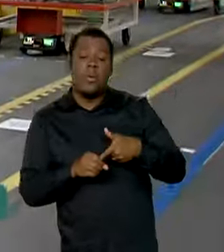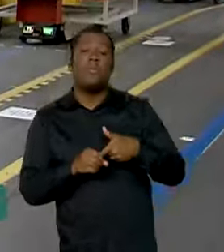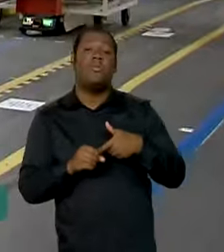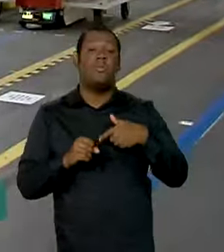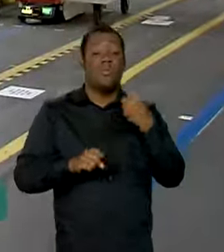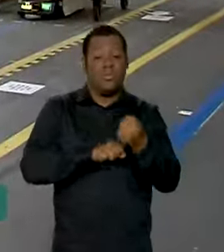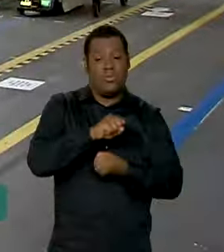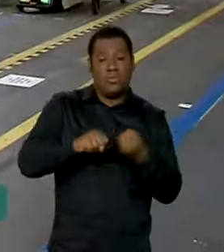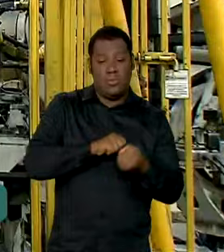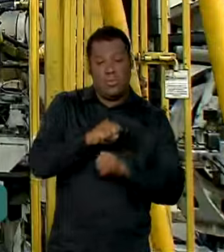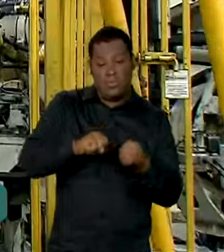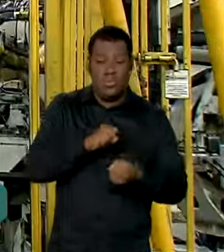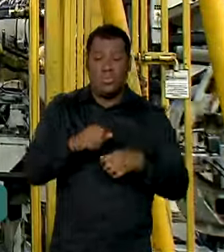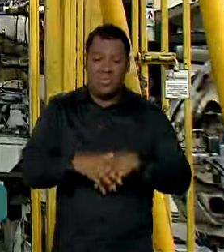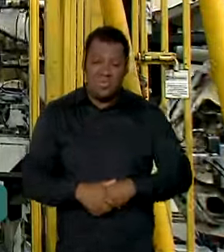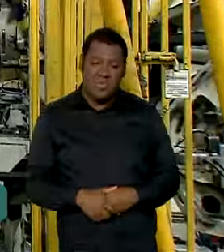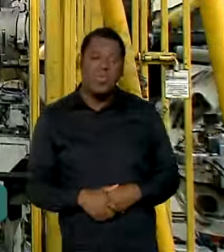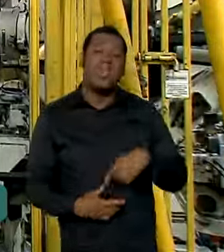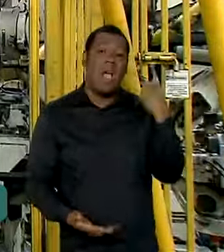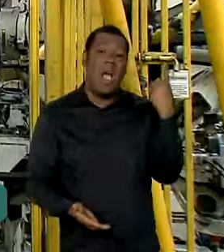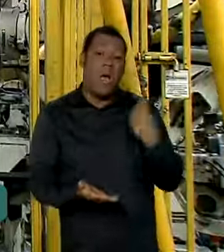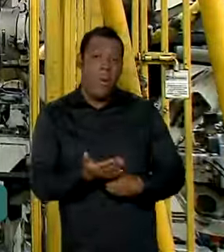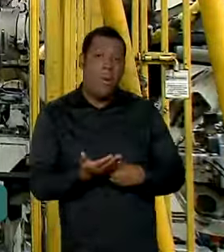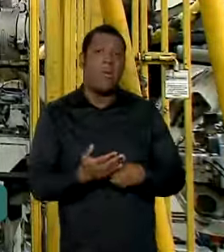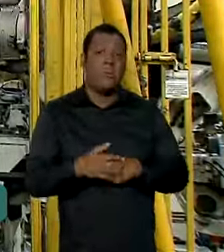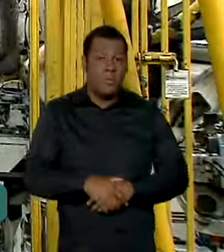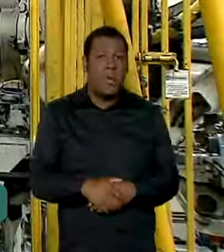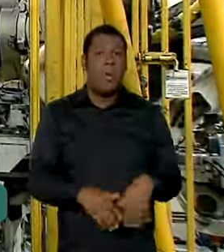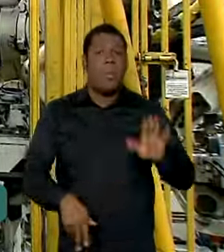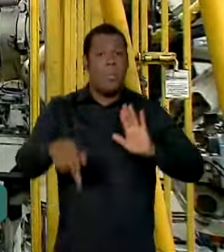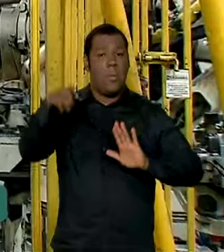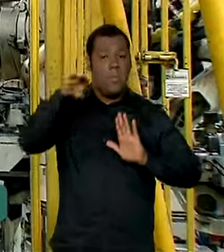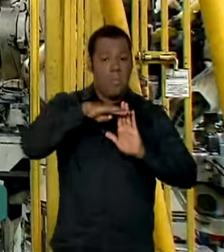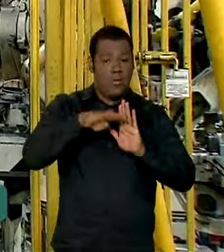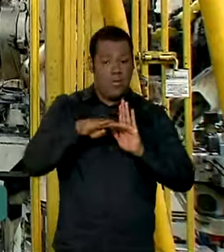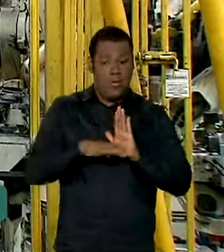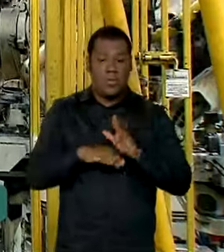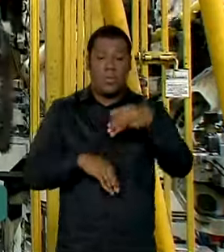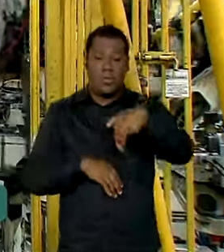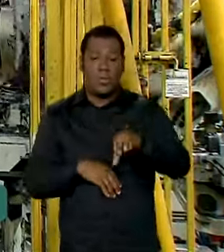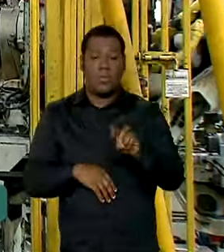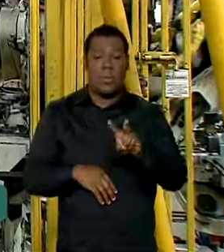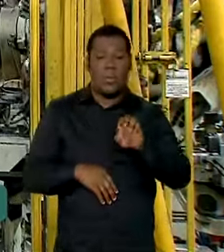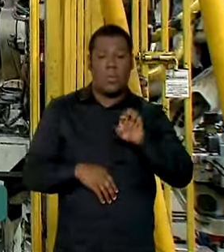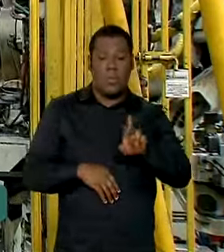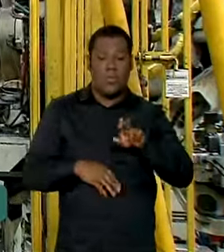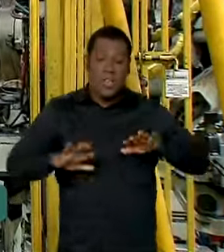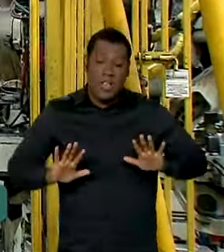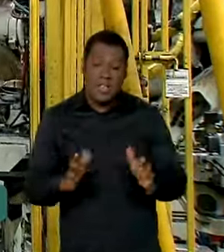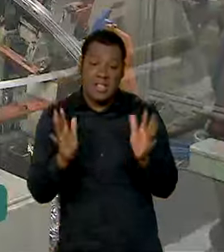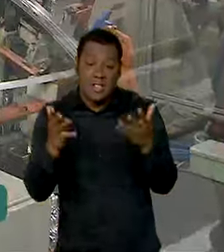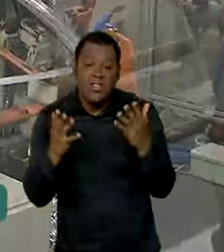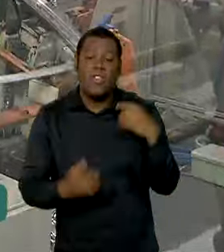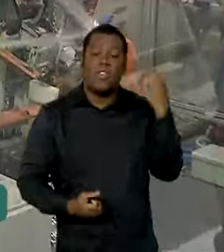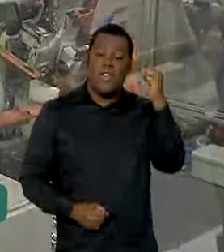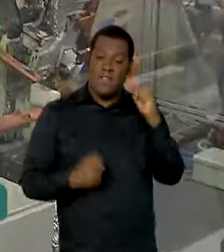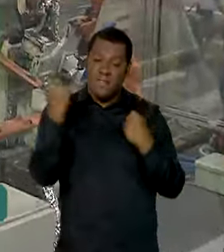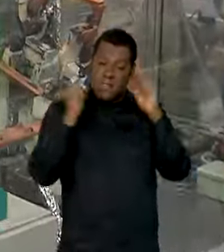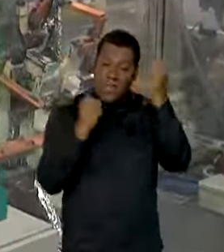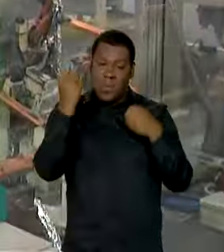brasileiro quanto com gasolina. O acordo foi promovido por meio do programa Mover, que dá incentivos para a produção de veículos